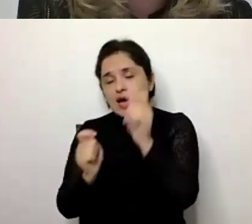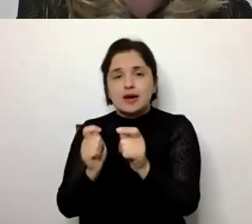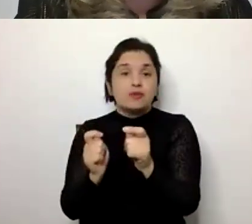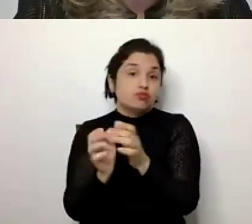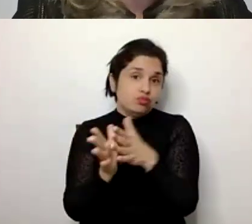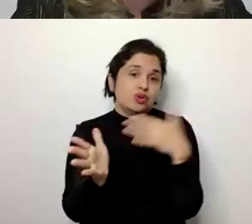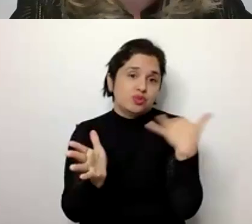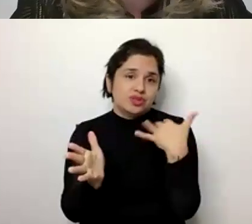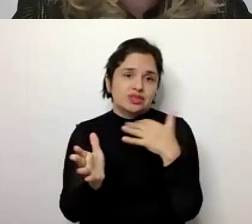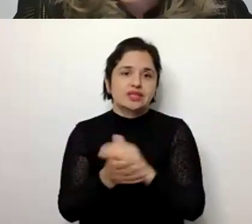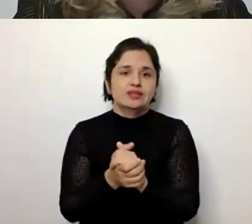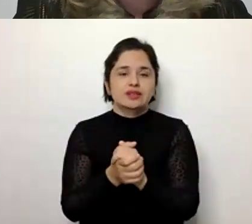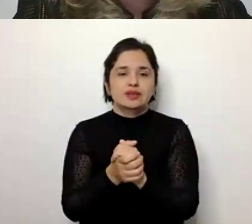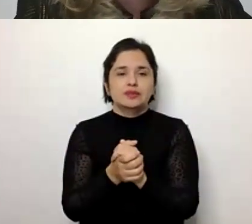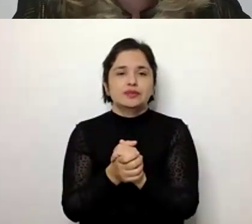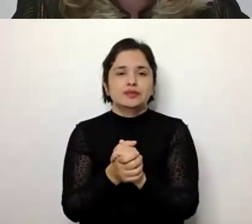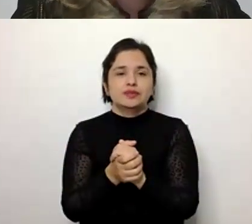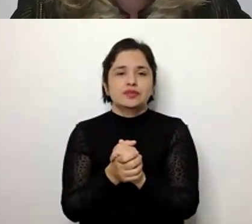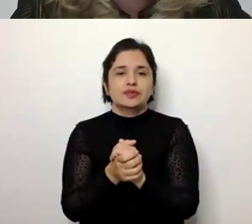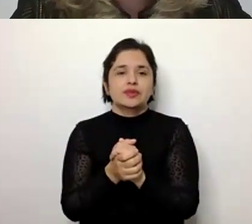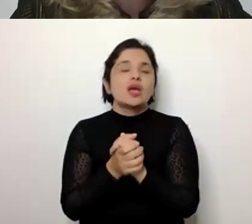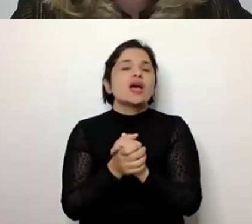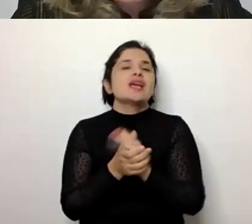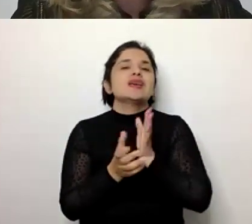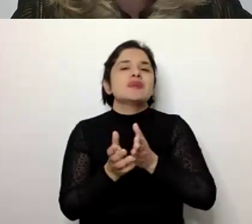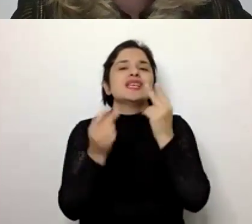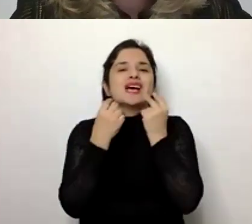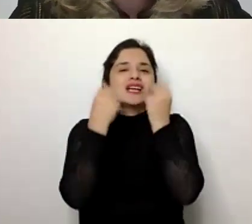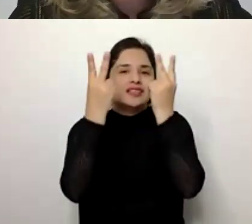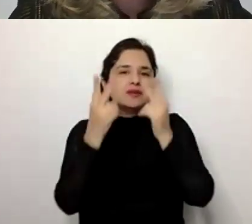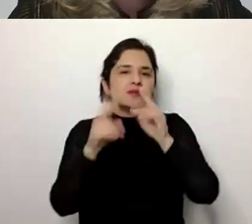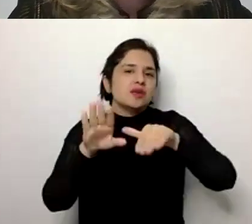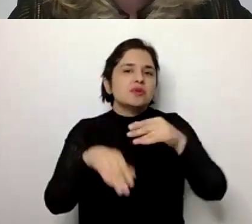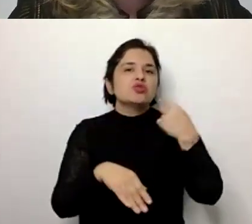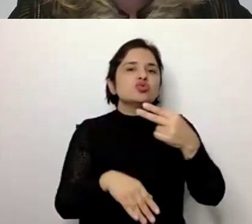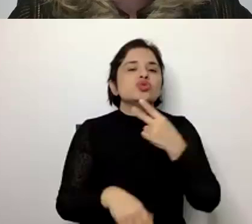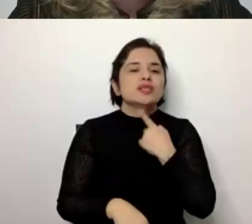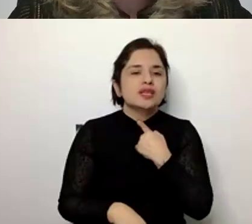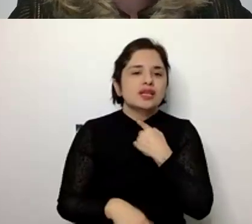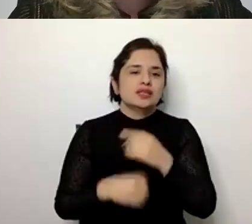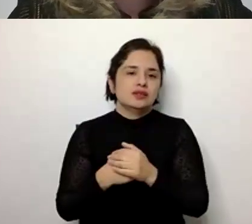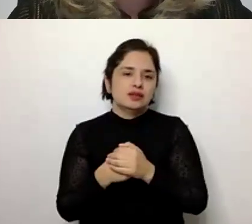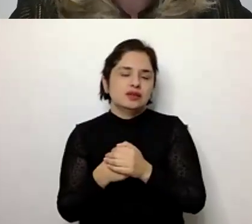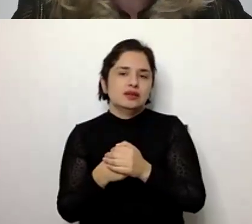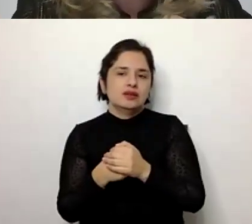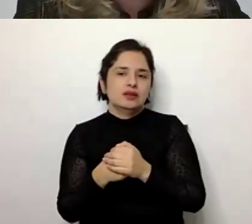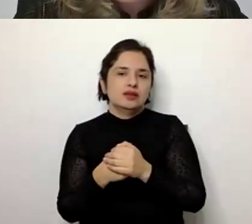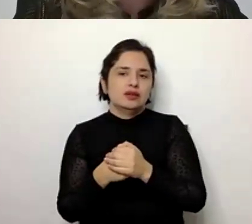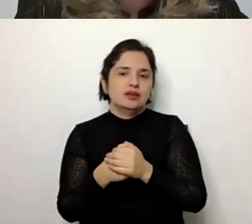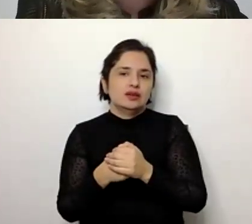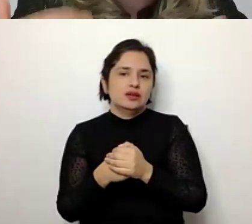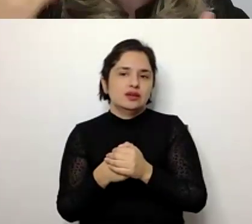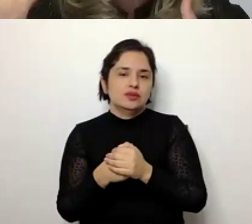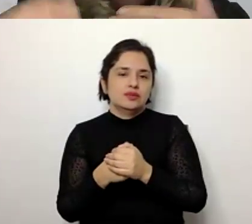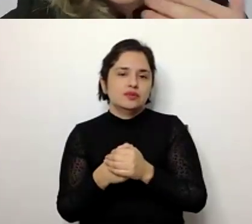importantes, manter a pessoa ativa, considerando suas especificidades, então isso é bem, é fundamental